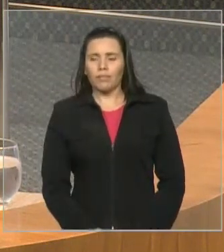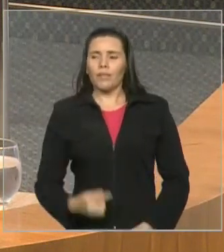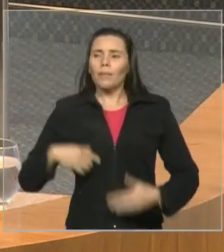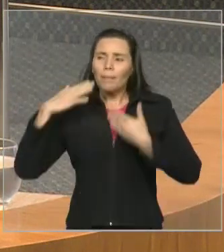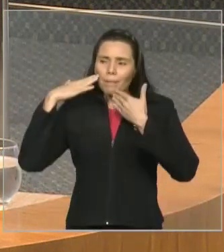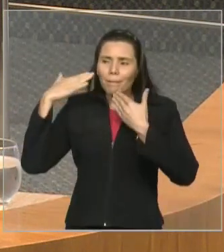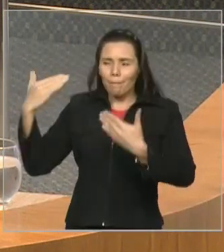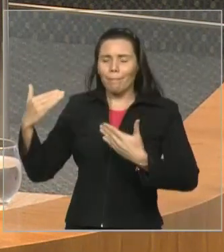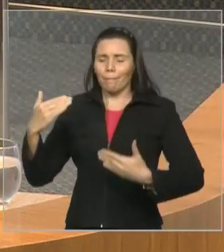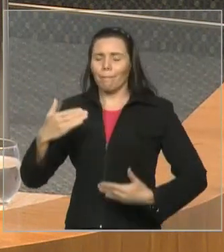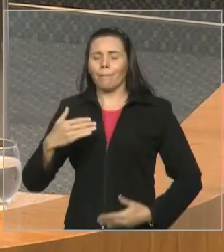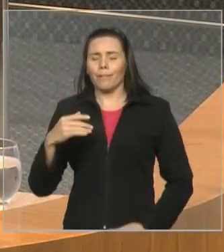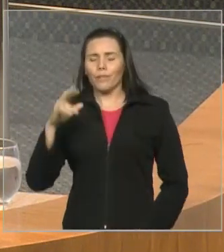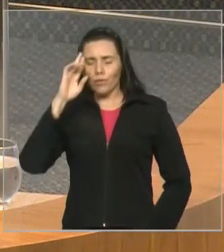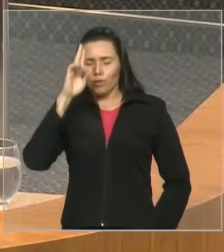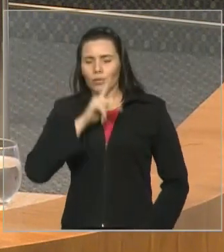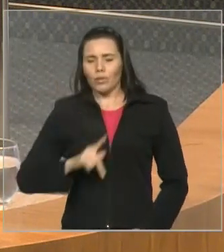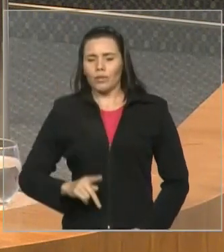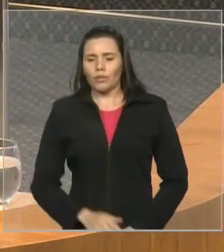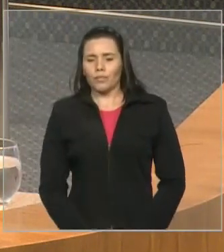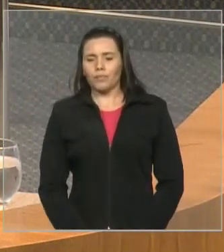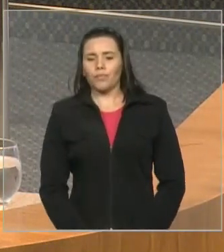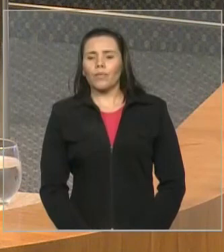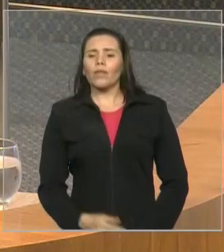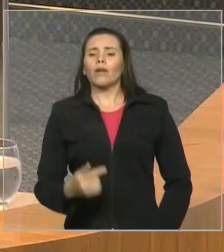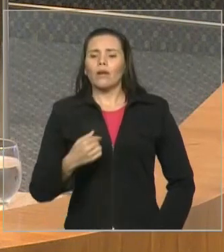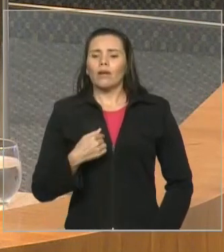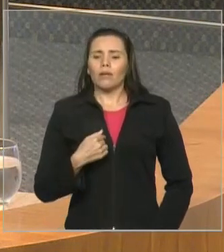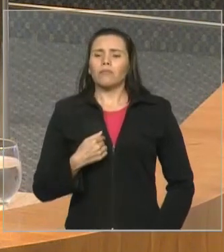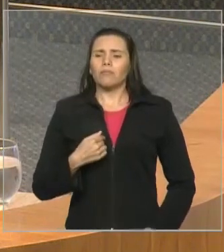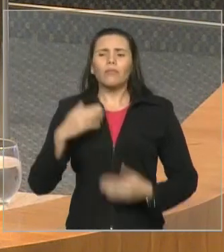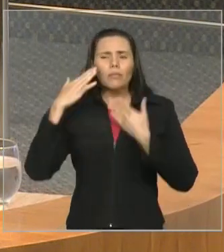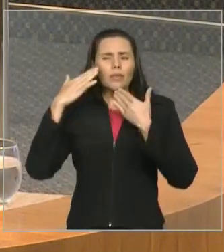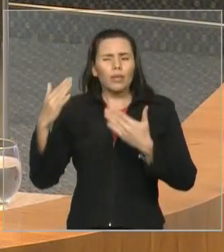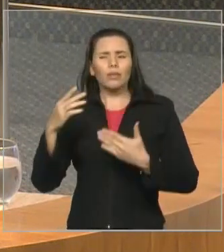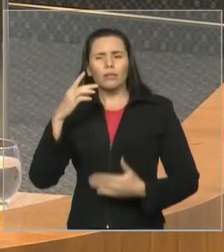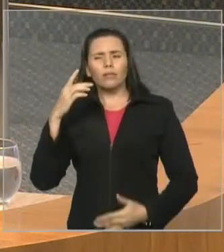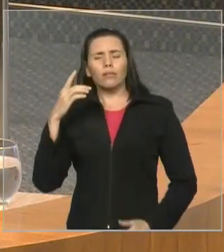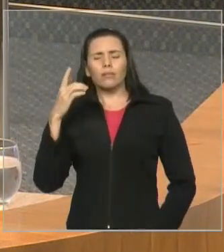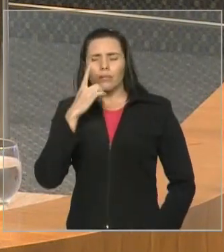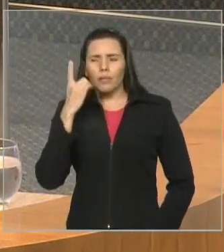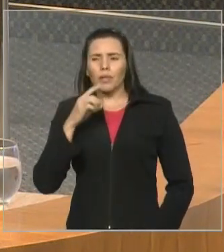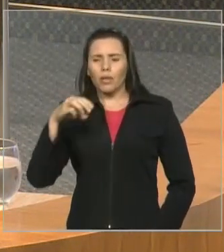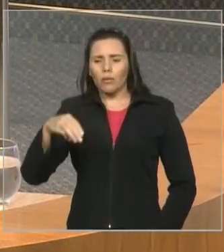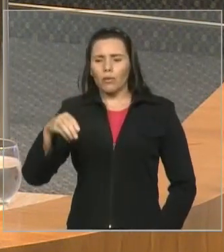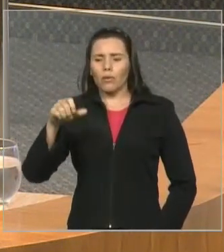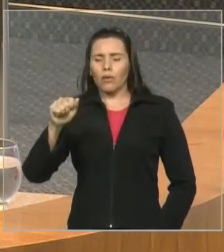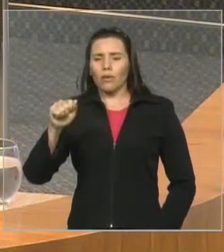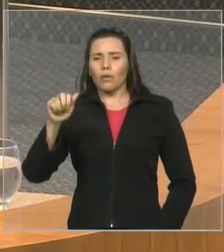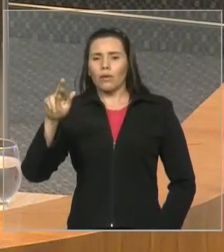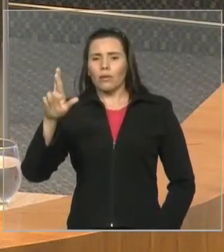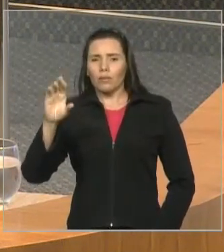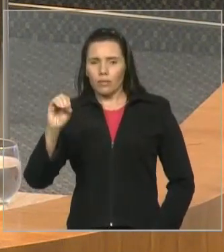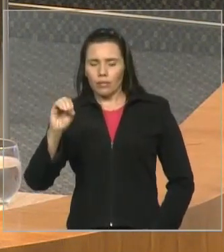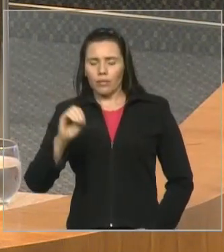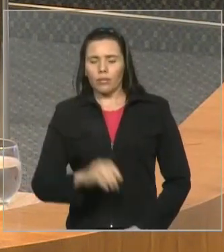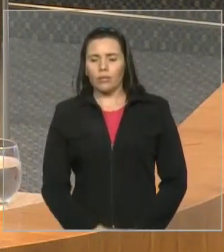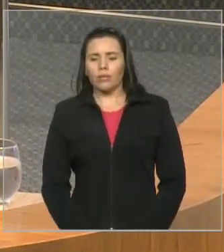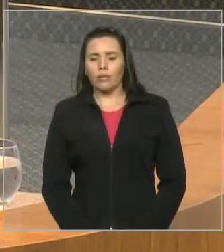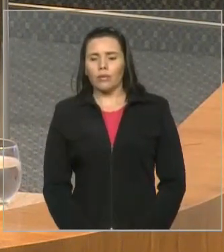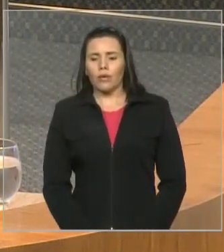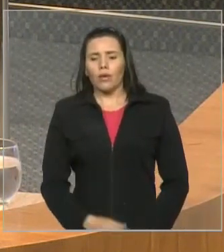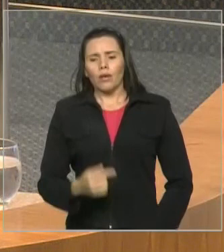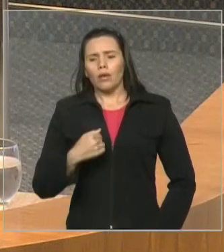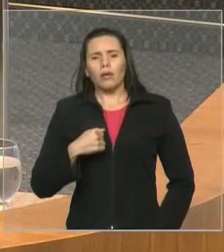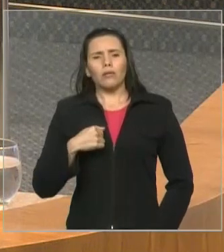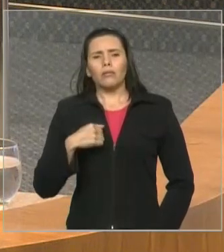dias, mas também desejo à Vossa Excelência um mandato que não seja, digamos, de quatro anos